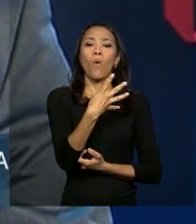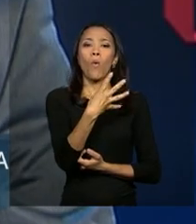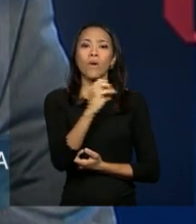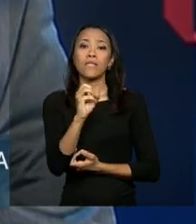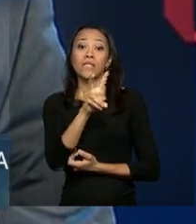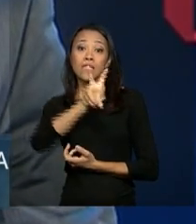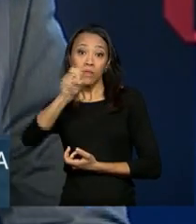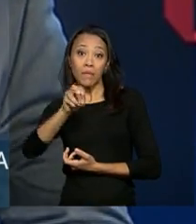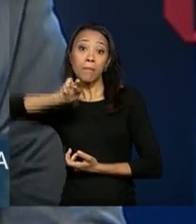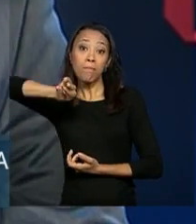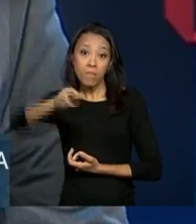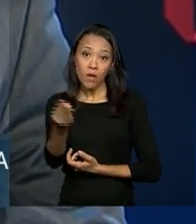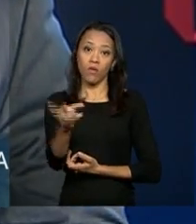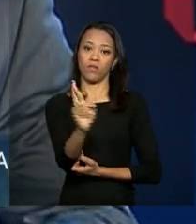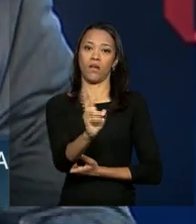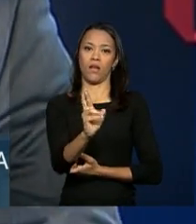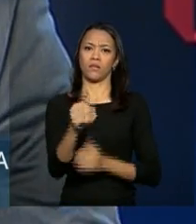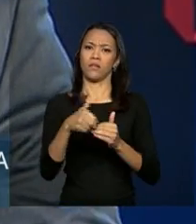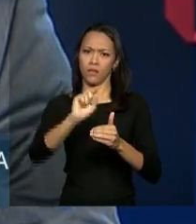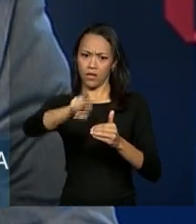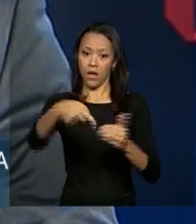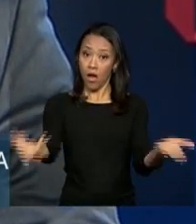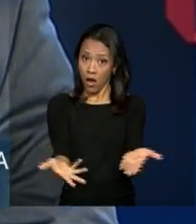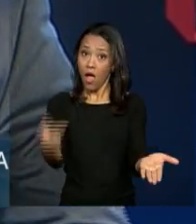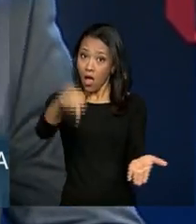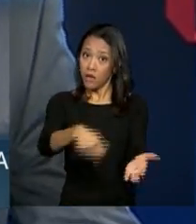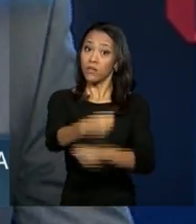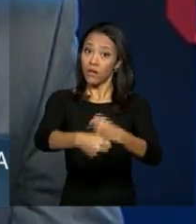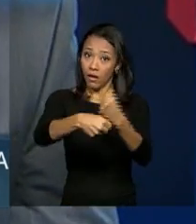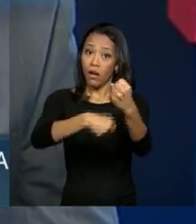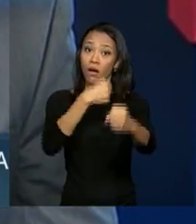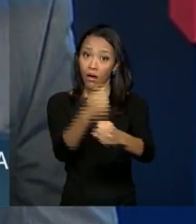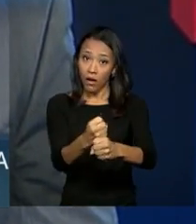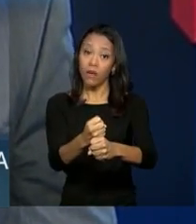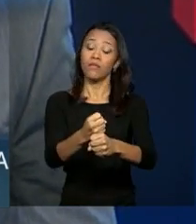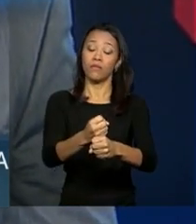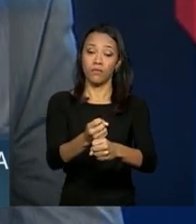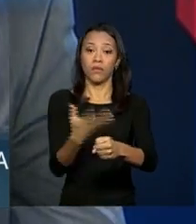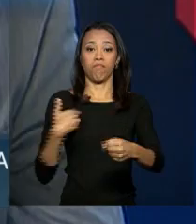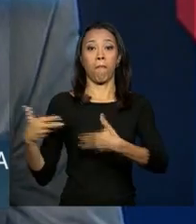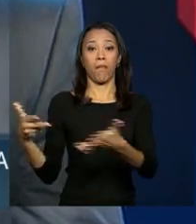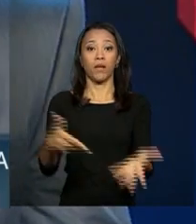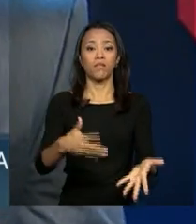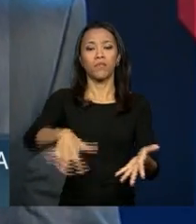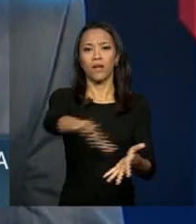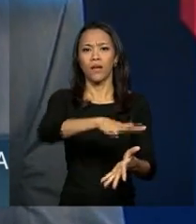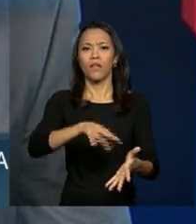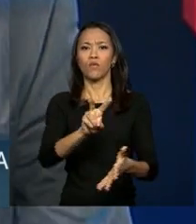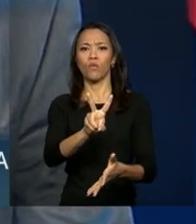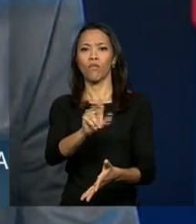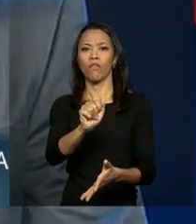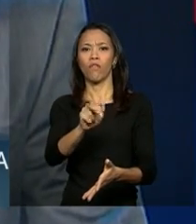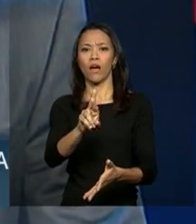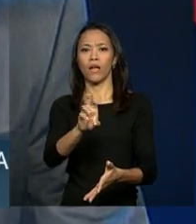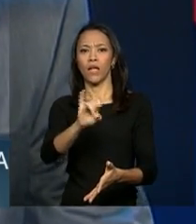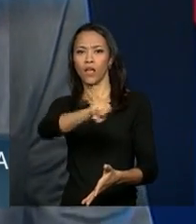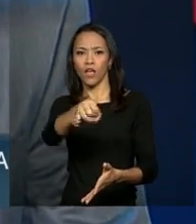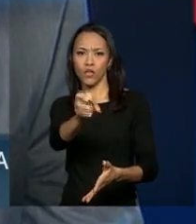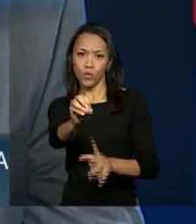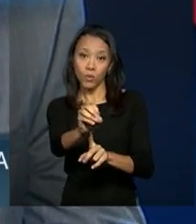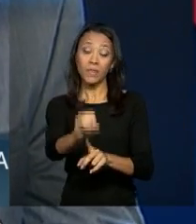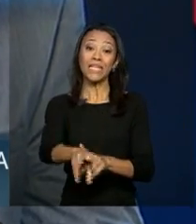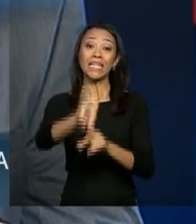reais em negócios. E a previsão para esse ano de um dos setores que participa da feira, o setor do varejo, é de realizar